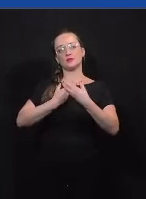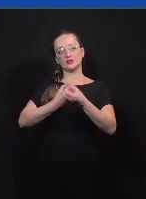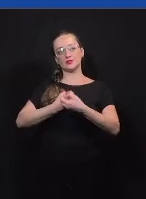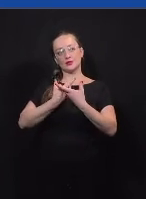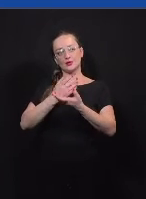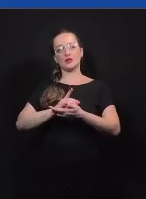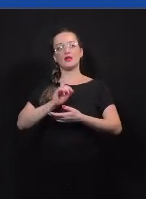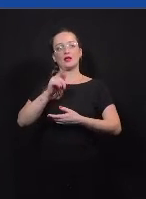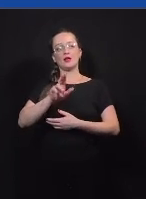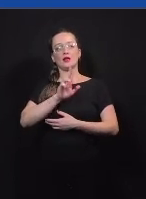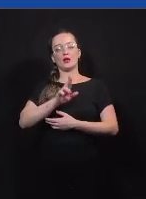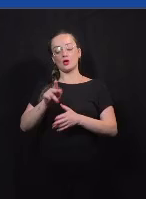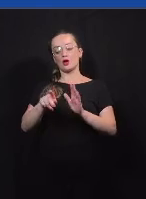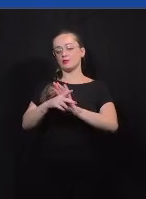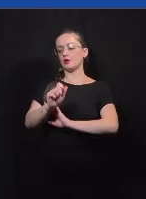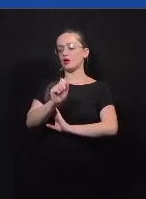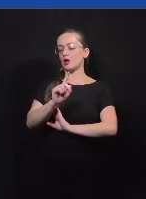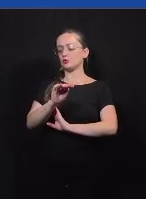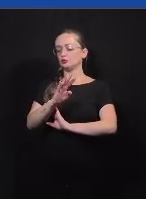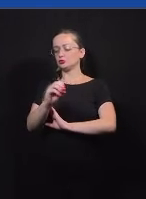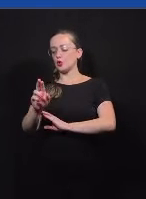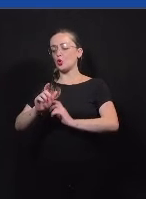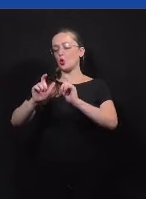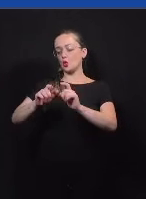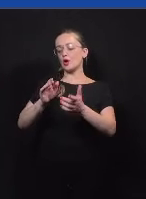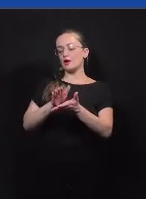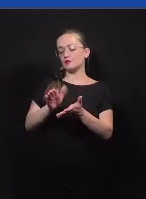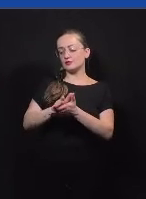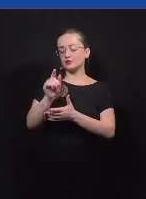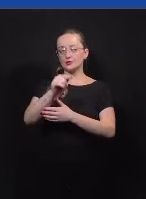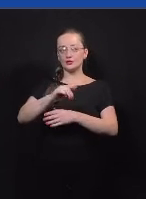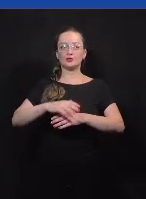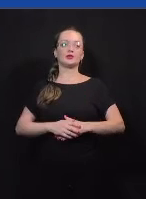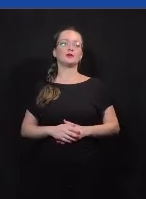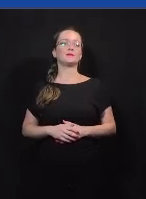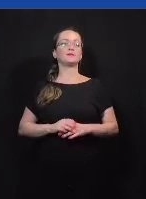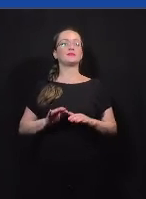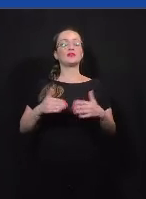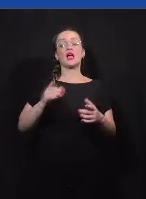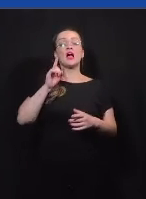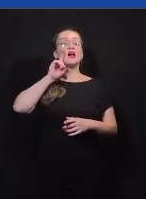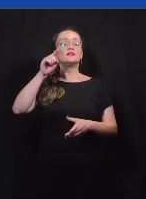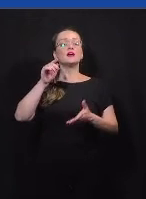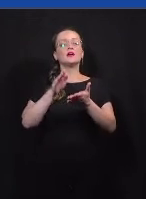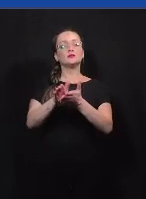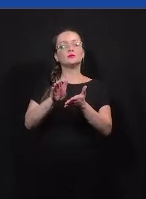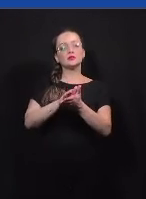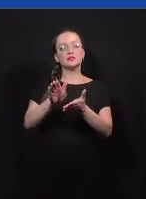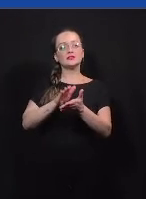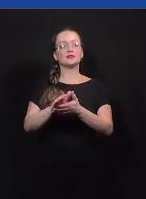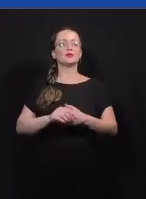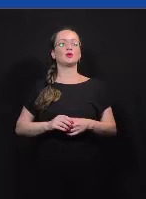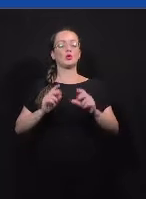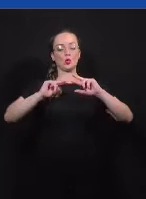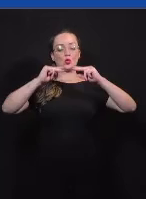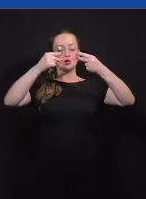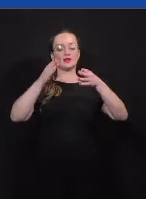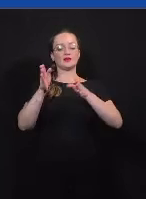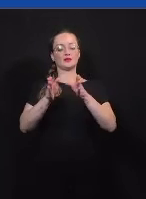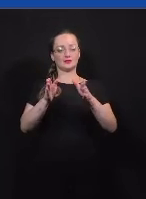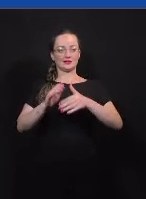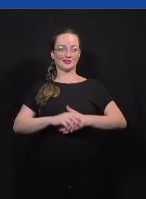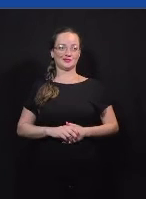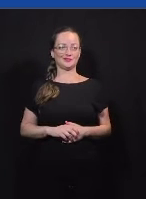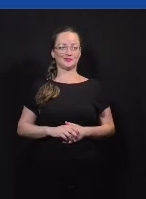o nome do autor, o nome do local onde foi publicada aquela fonte que eles utilizaram, a data de publicação ou o link de acesso para essa fonte.